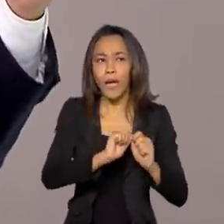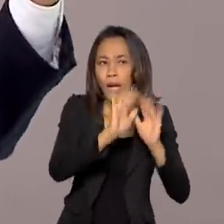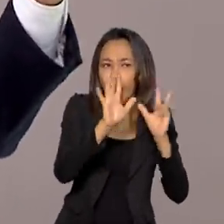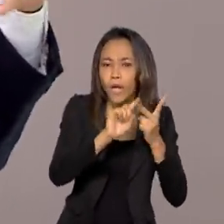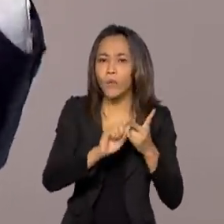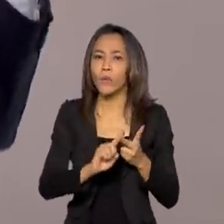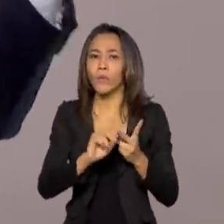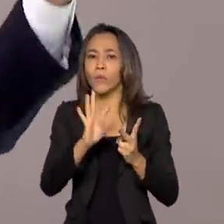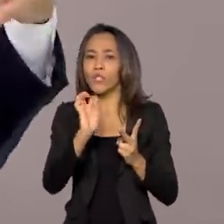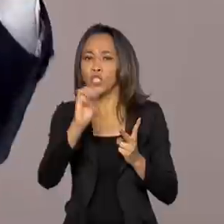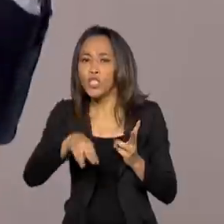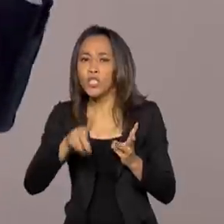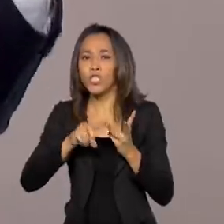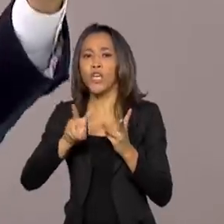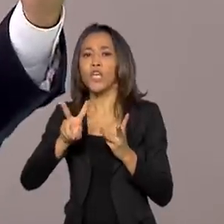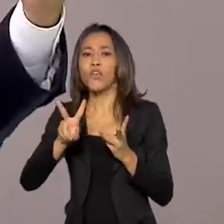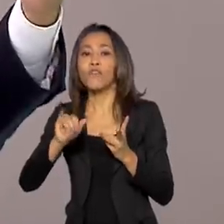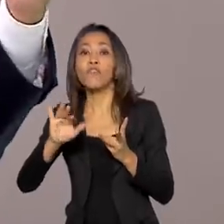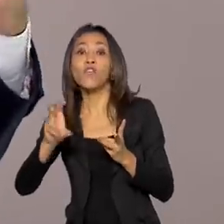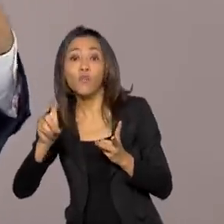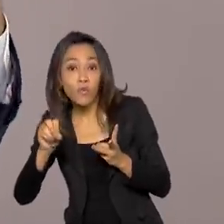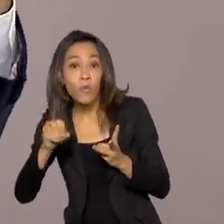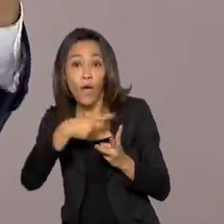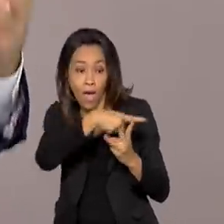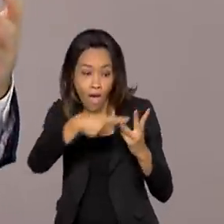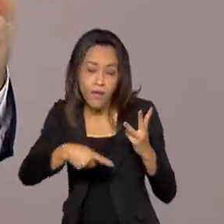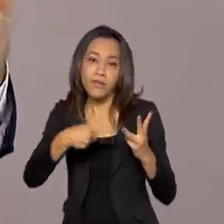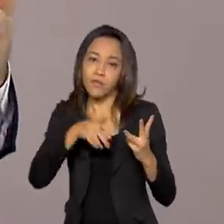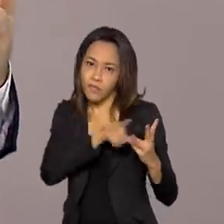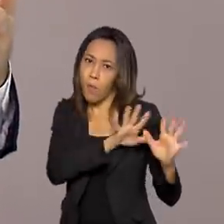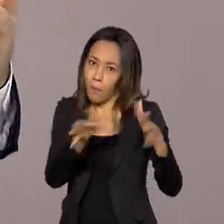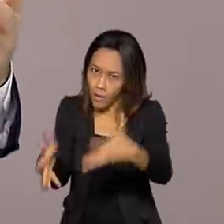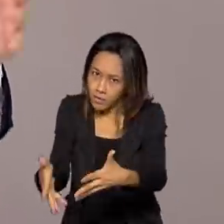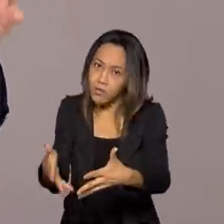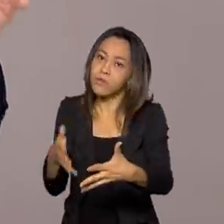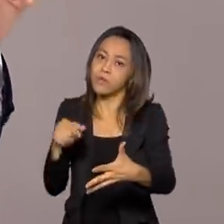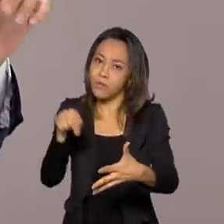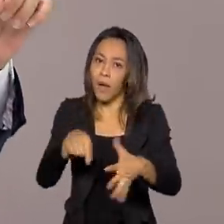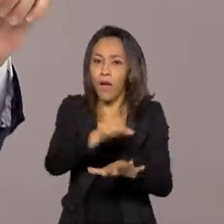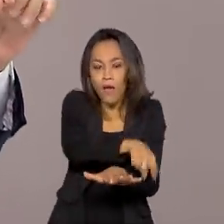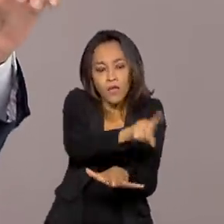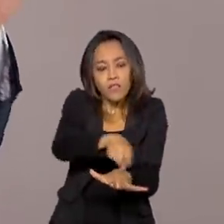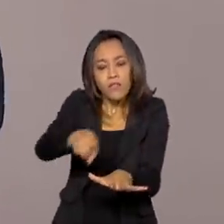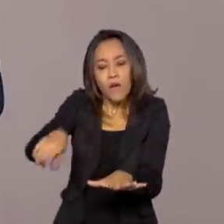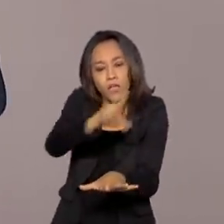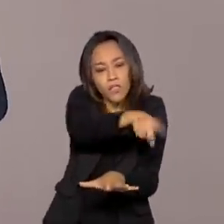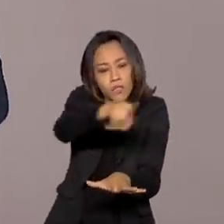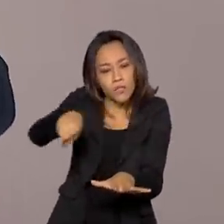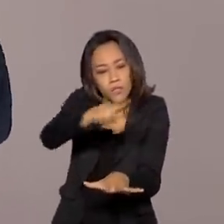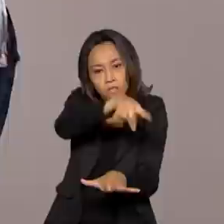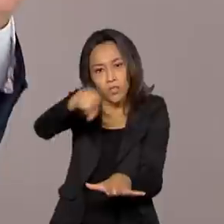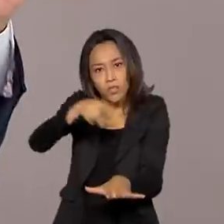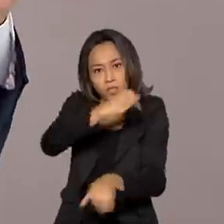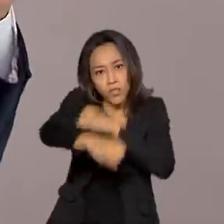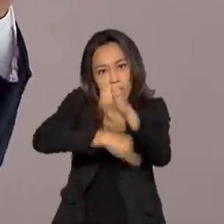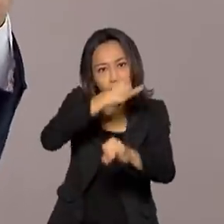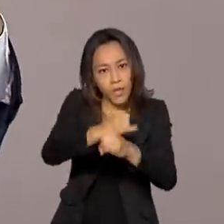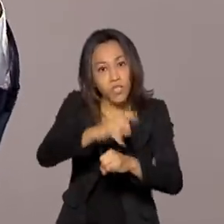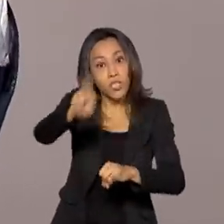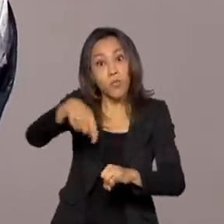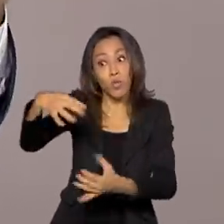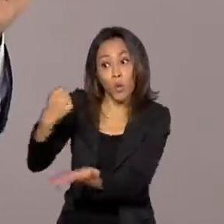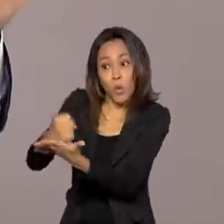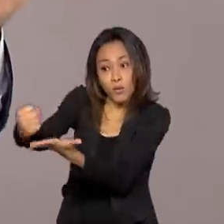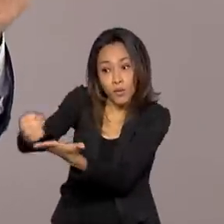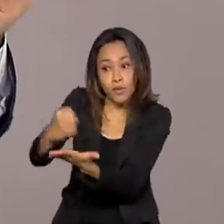TIM, Vivo, são as que vão participar do leilão. Elas que vão disputar as faixas de frequência e, depois, elas vão contratar, junto às empresas